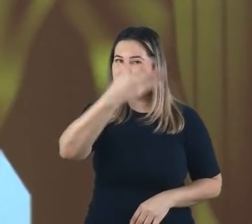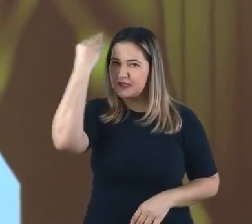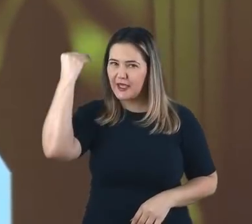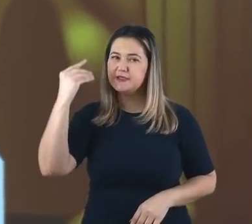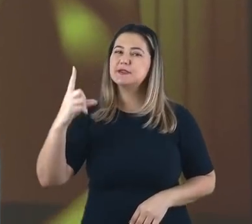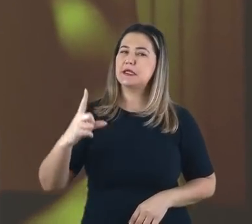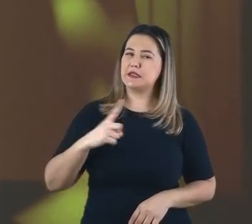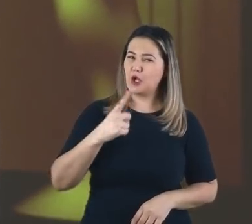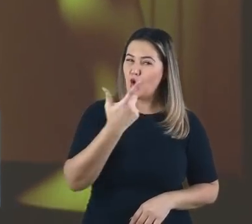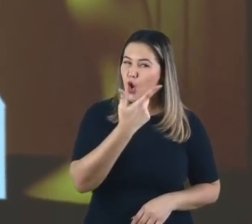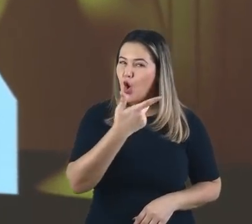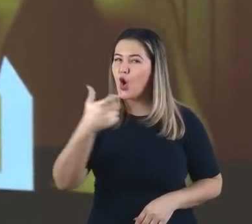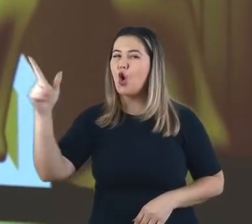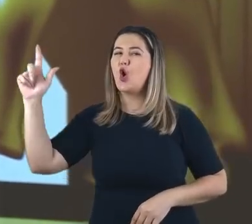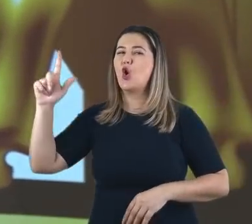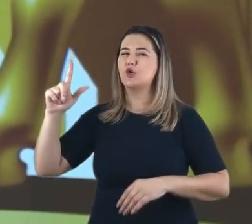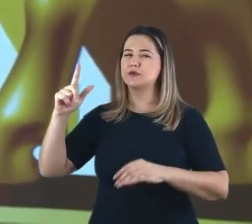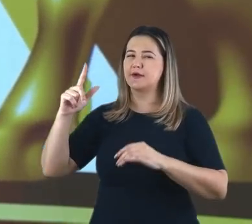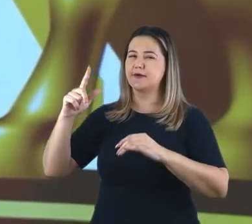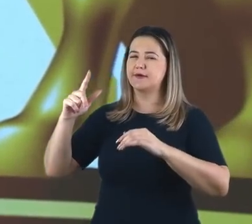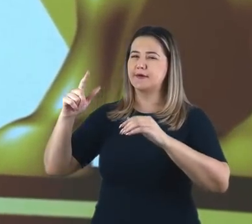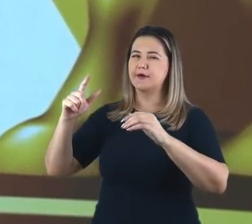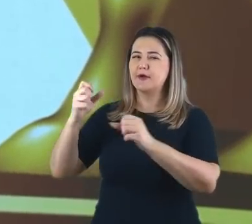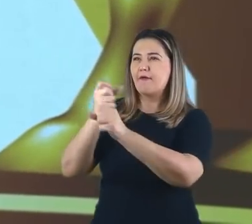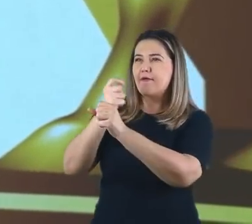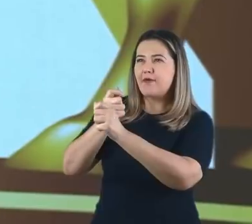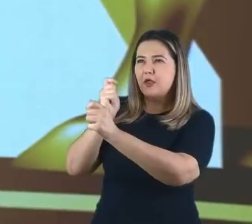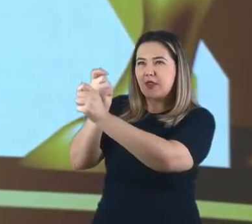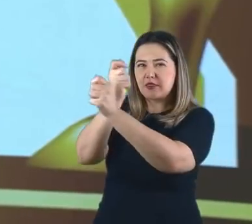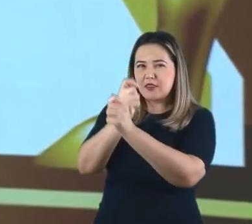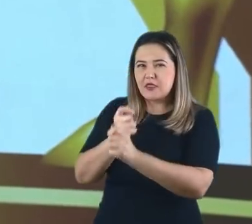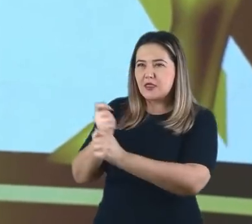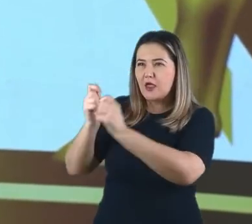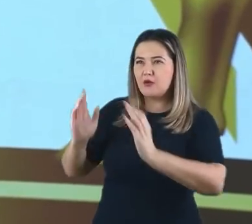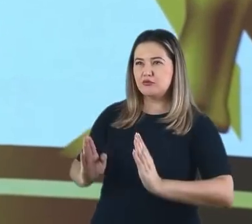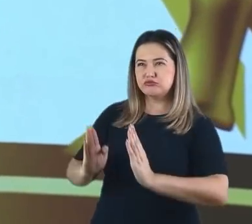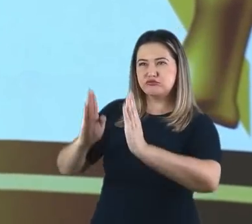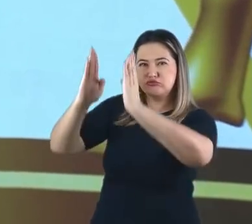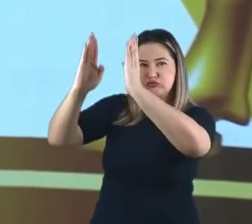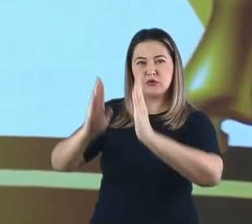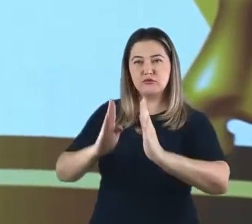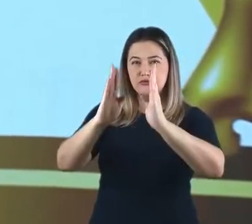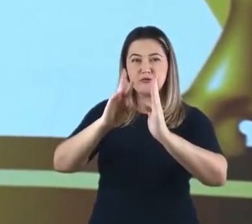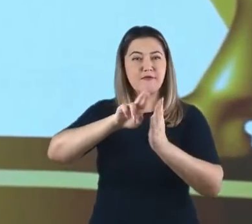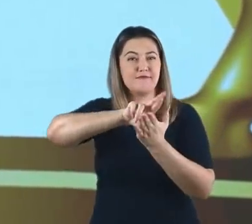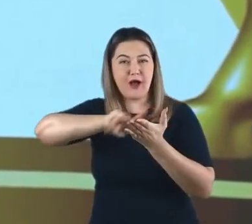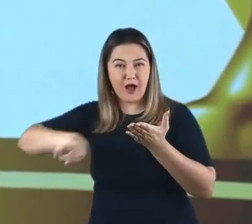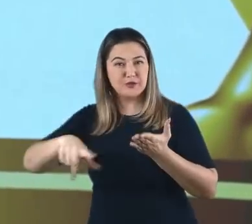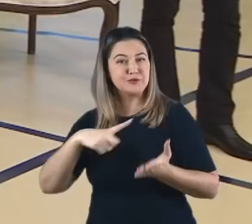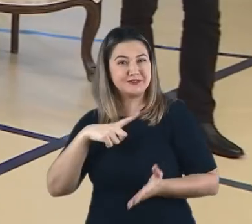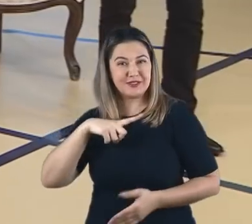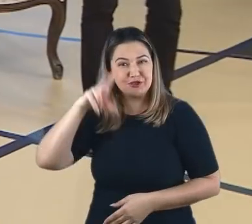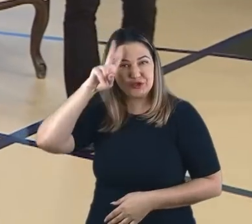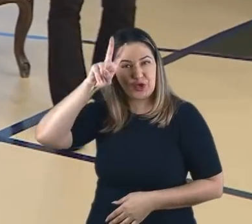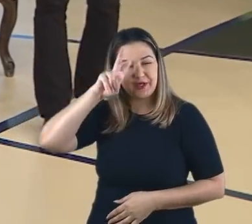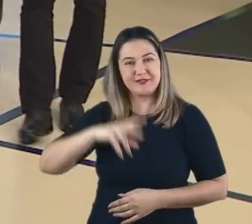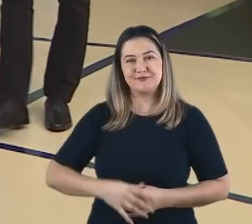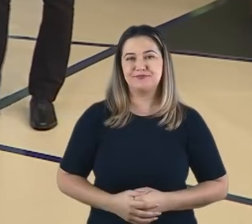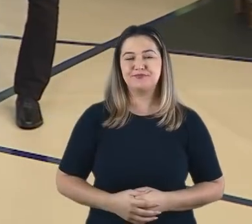esquecem que paralelos dessa enorme imagem são facilmente encontrados em toda a história da humanidade.